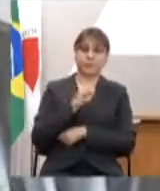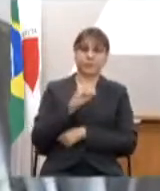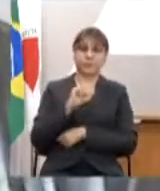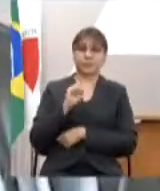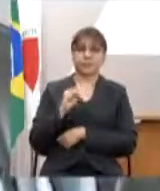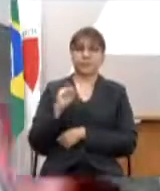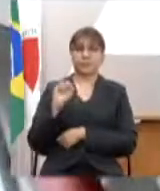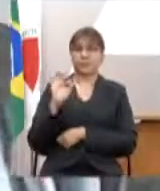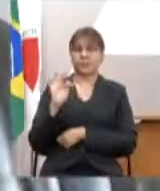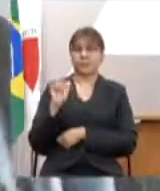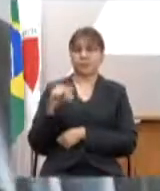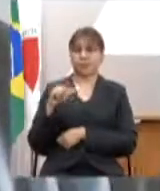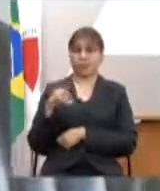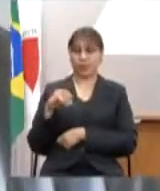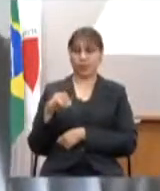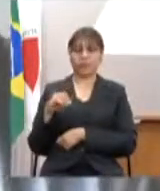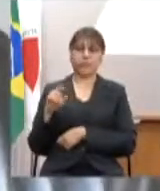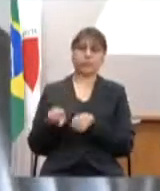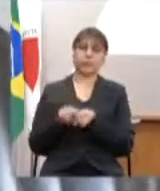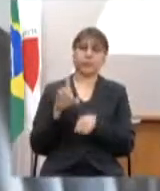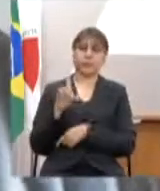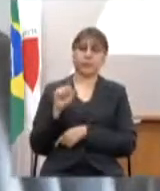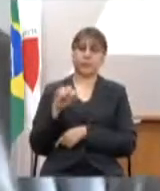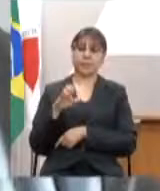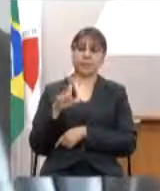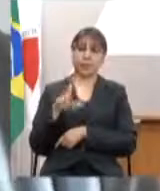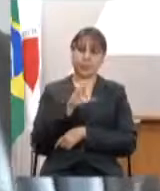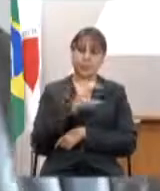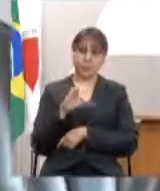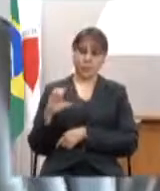que é o nosso coordenador que eu estou aqui hoje